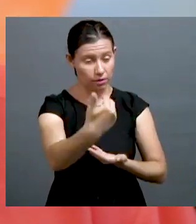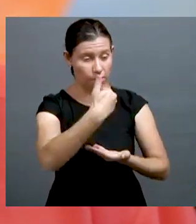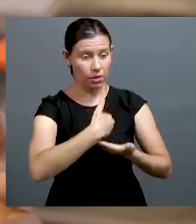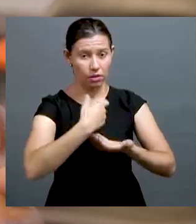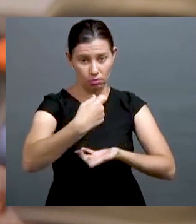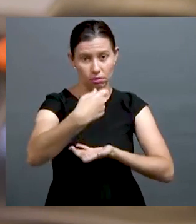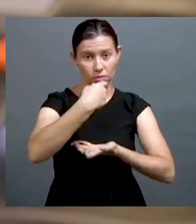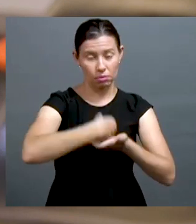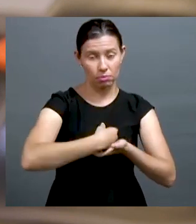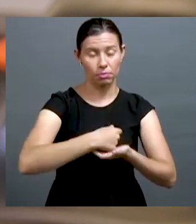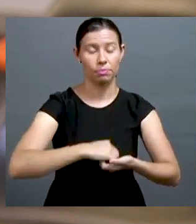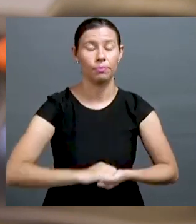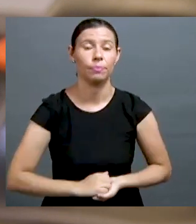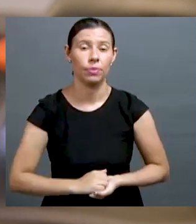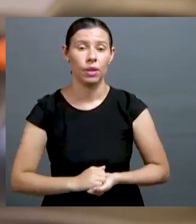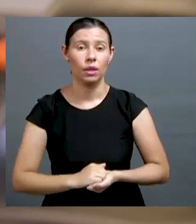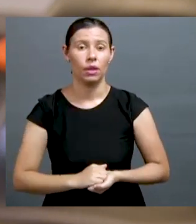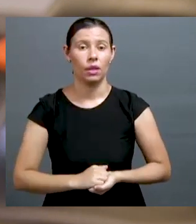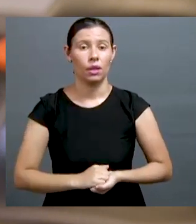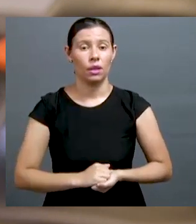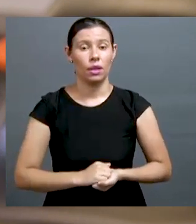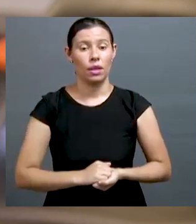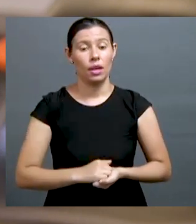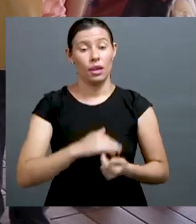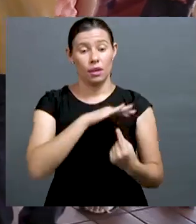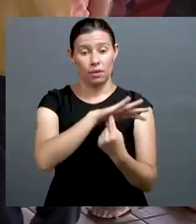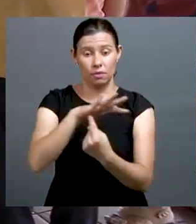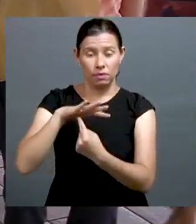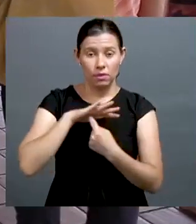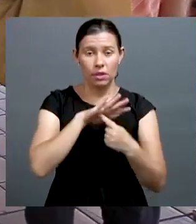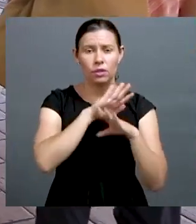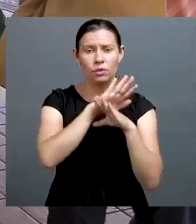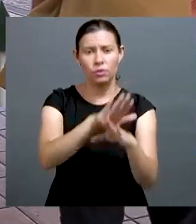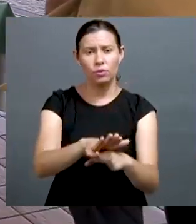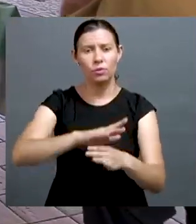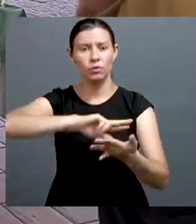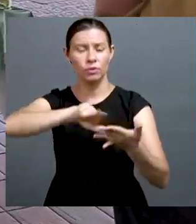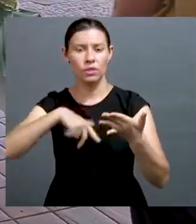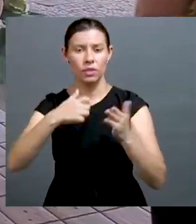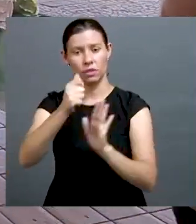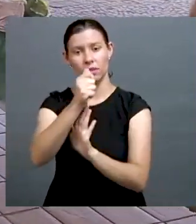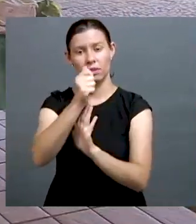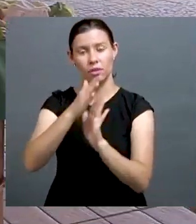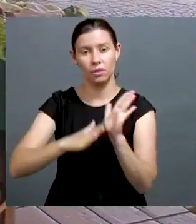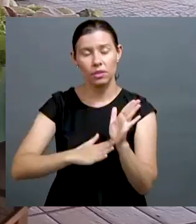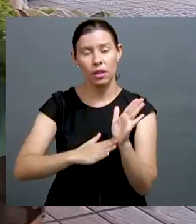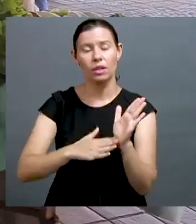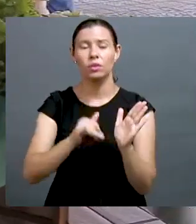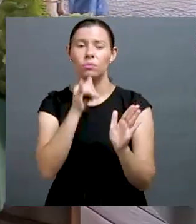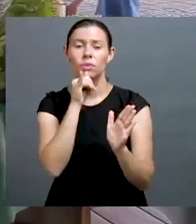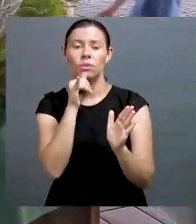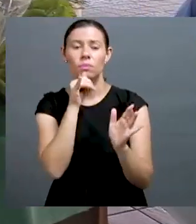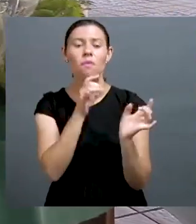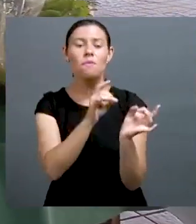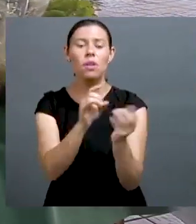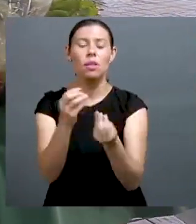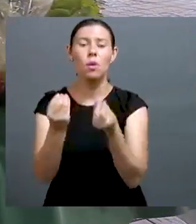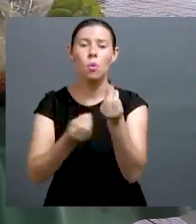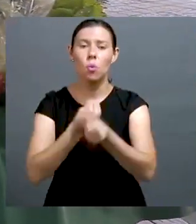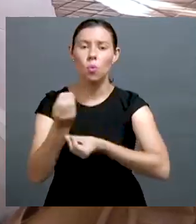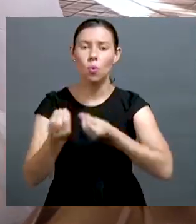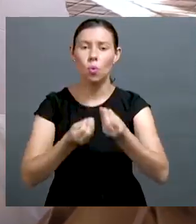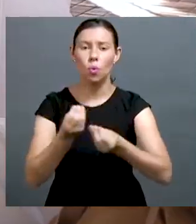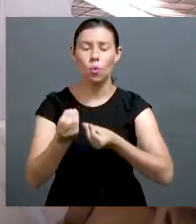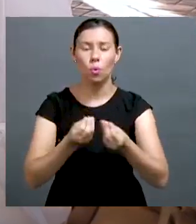consumidor. Além da feira, a universidade, através da feira, vem nos proporcionando outras atividades.